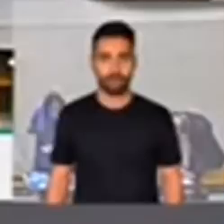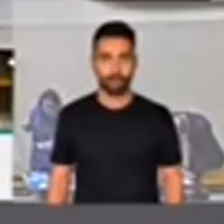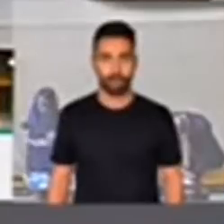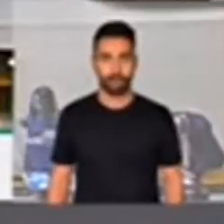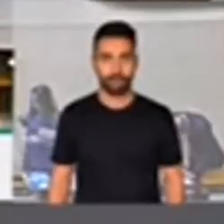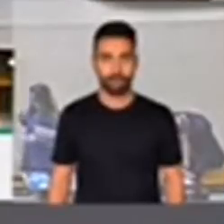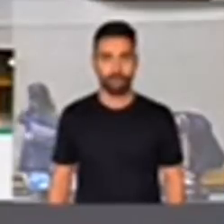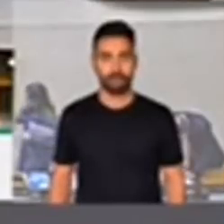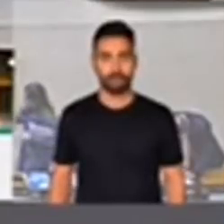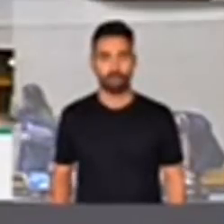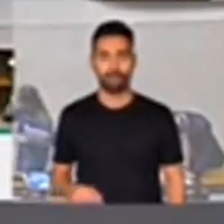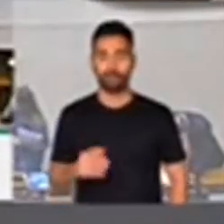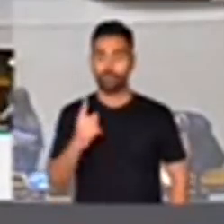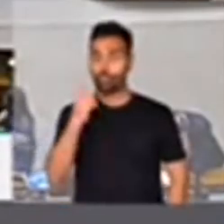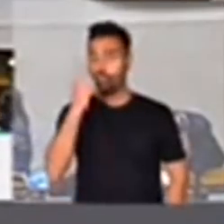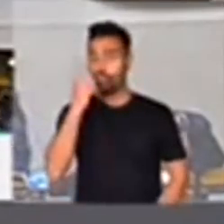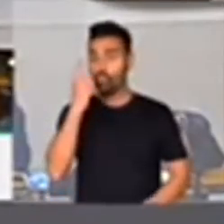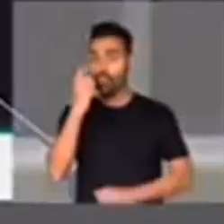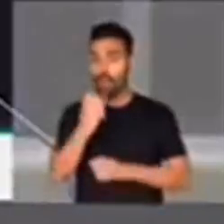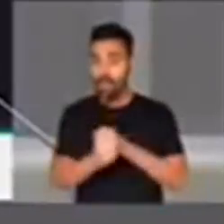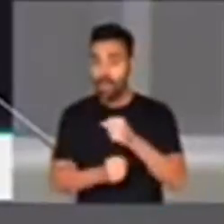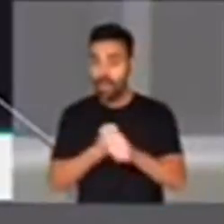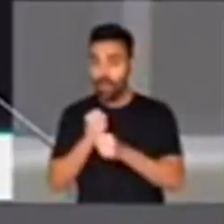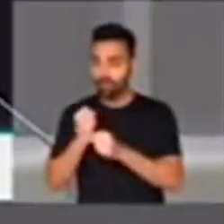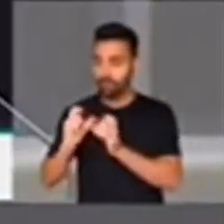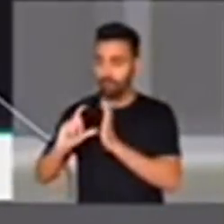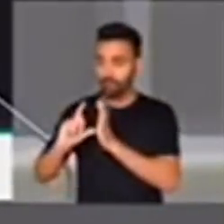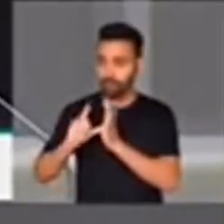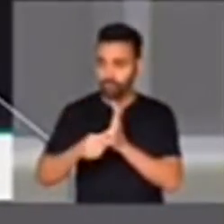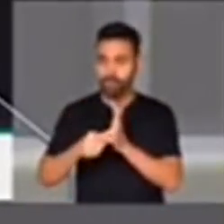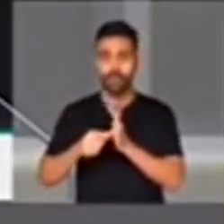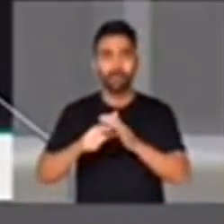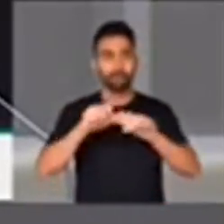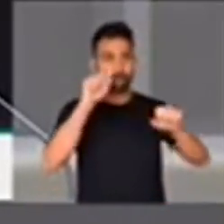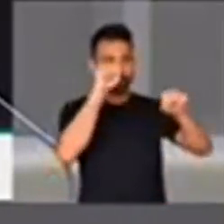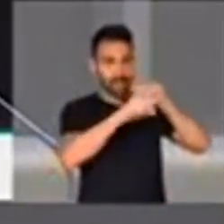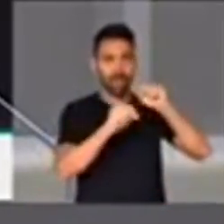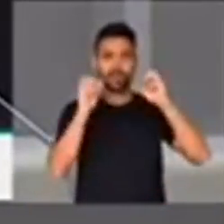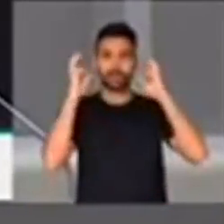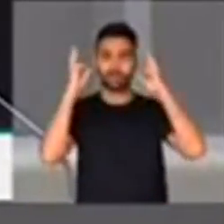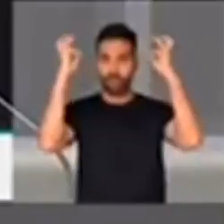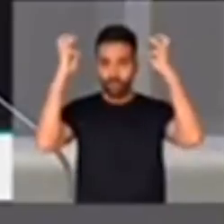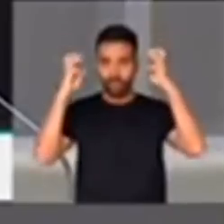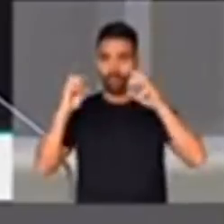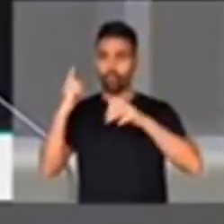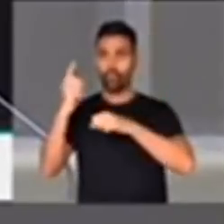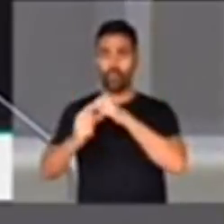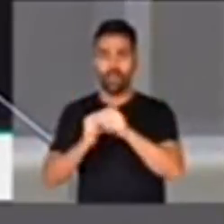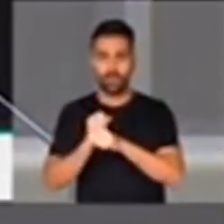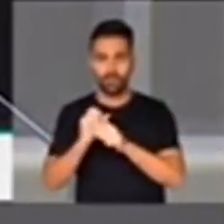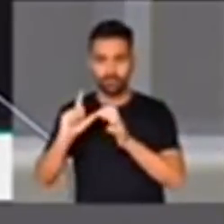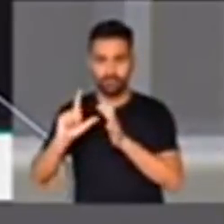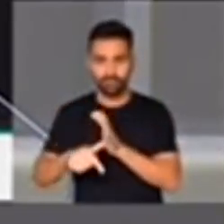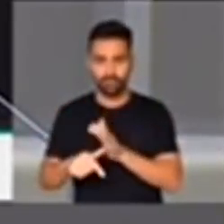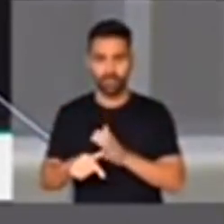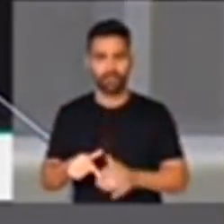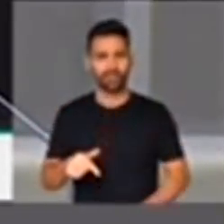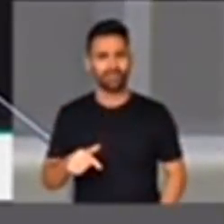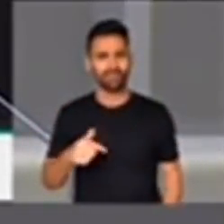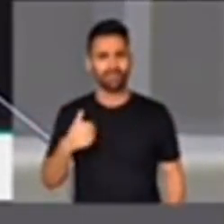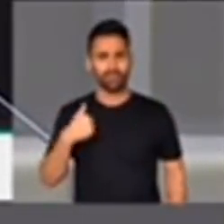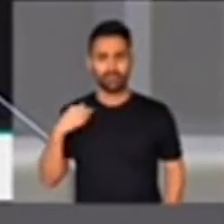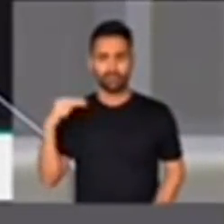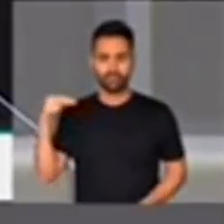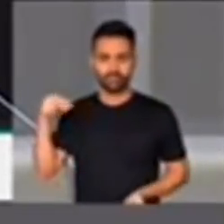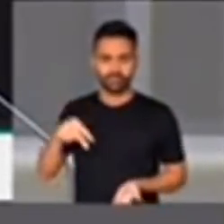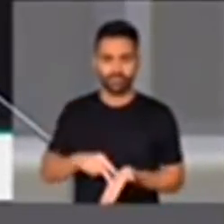quase um ano depois do assassinato covarde de Marielle Franco e de Anderson, nós ocupamos essa tribuna para